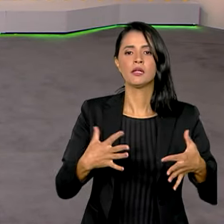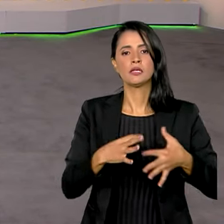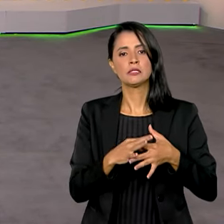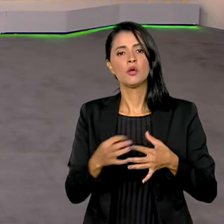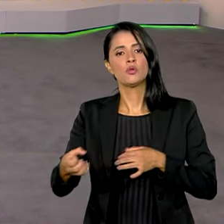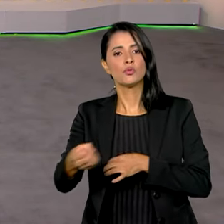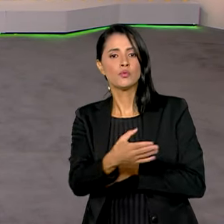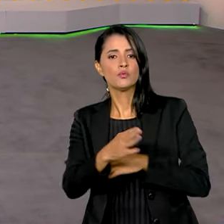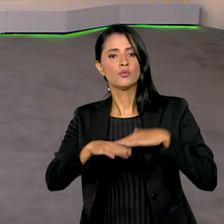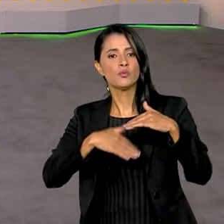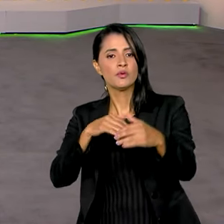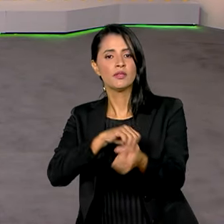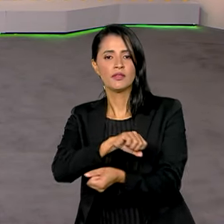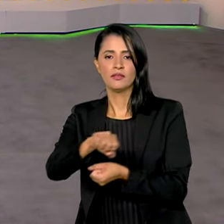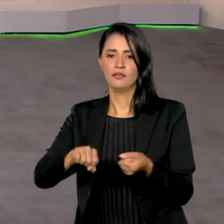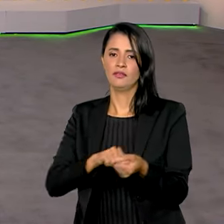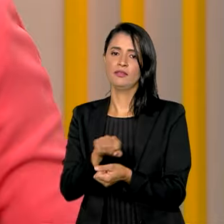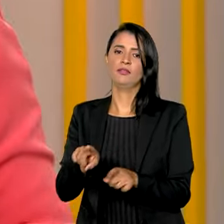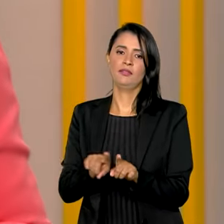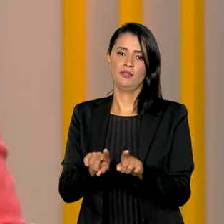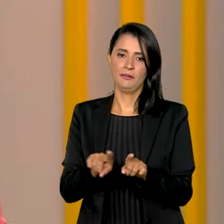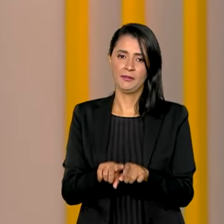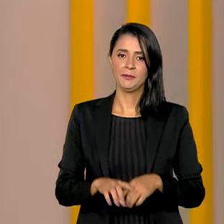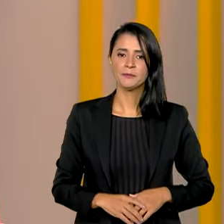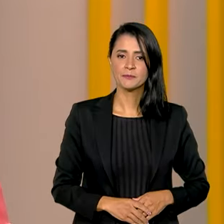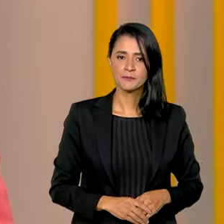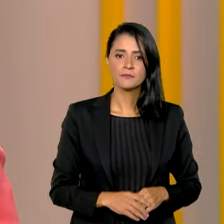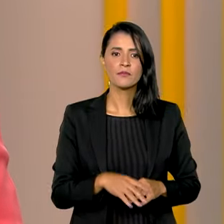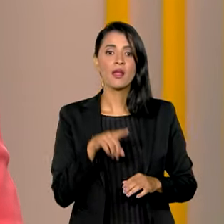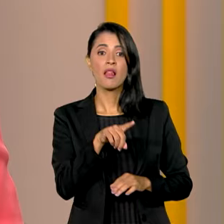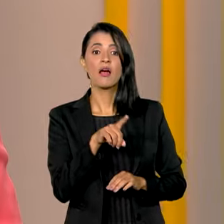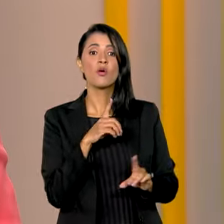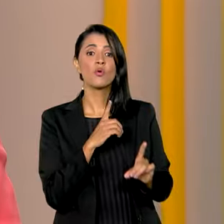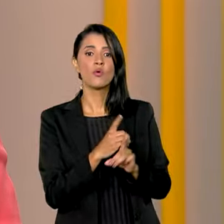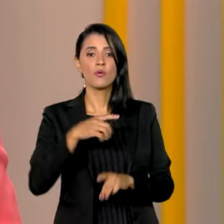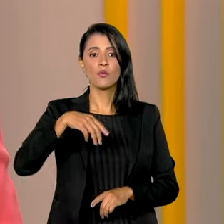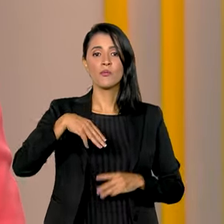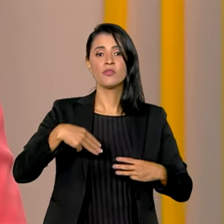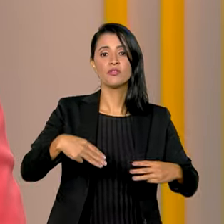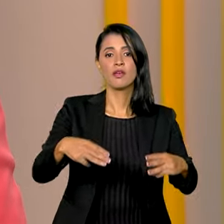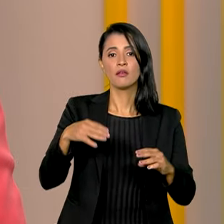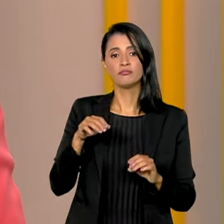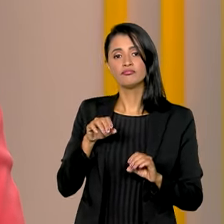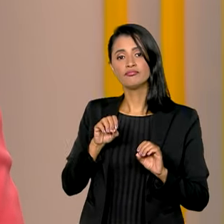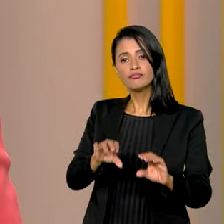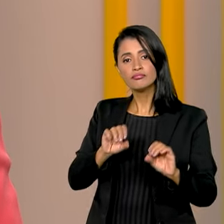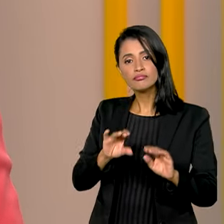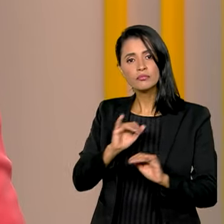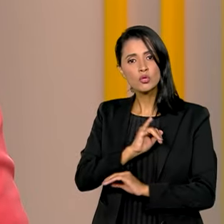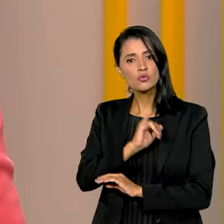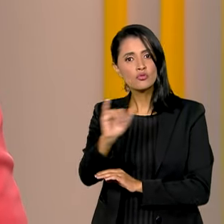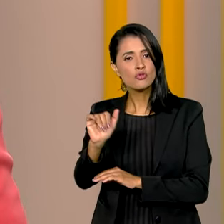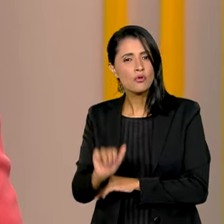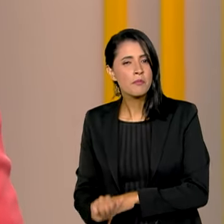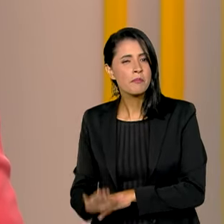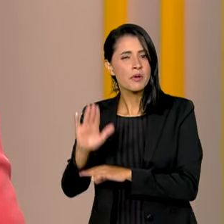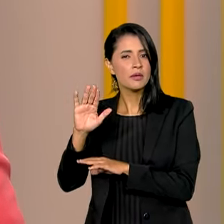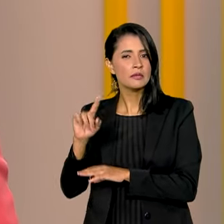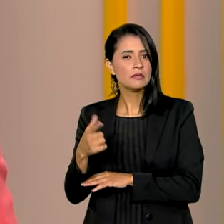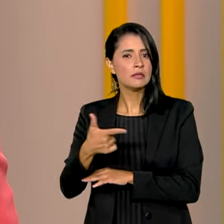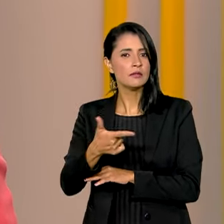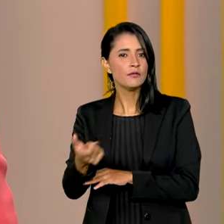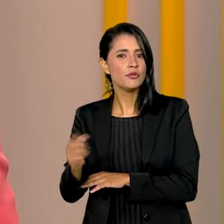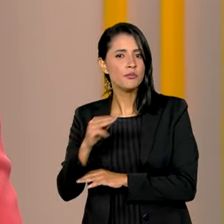e desenvolvimento sustentável. No encontro, o Ministério da Educação anunciou mais de 120